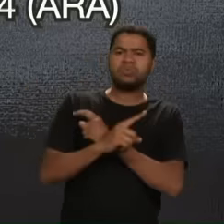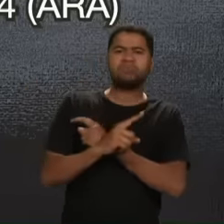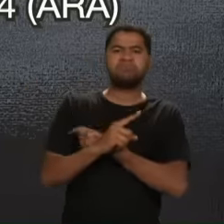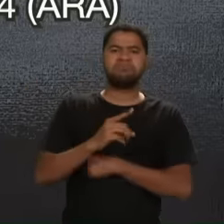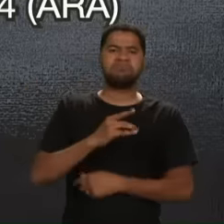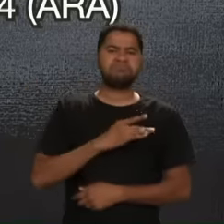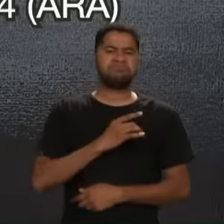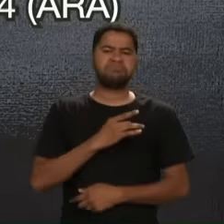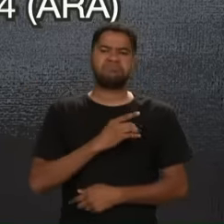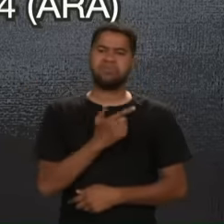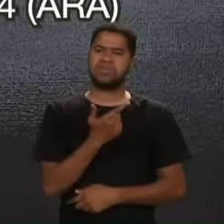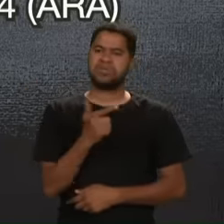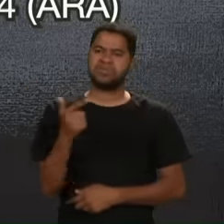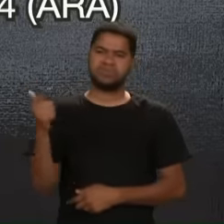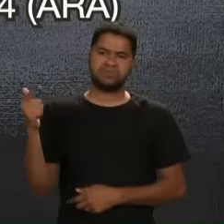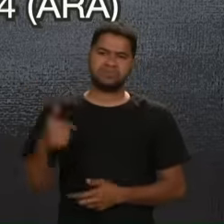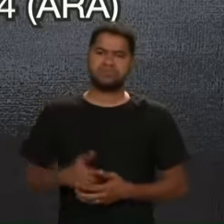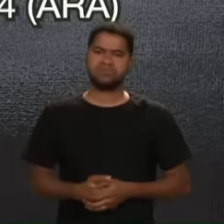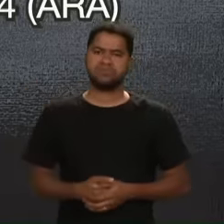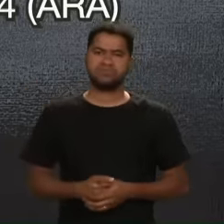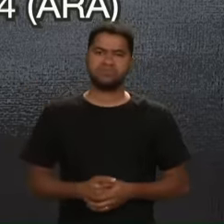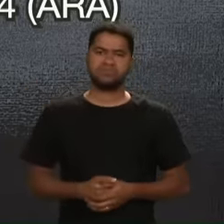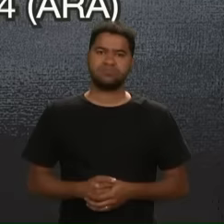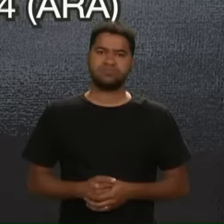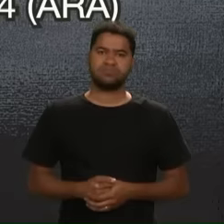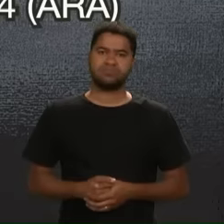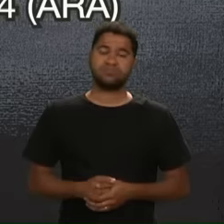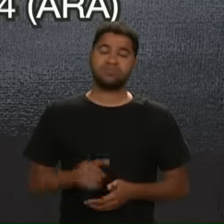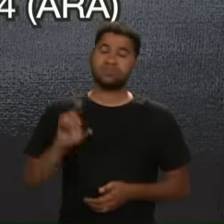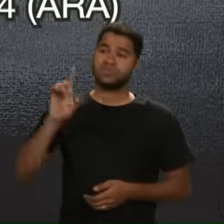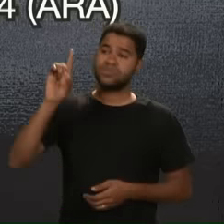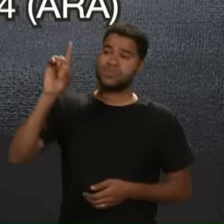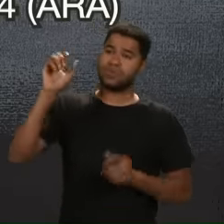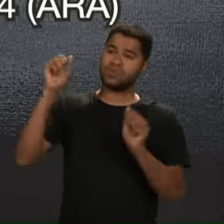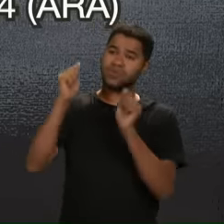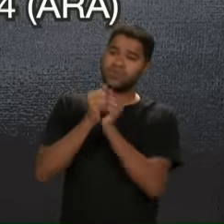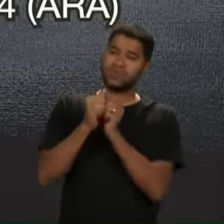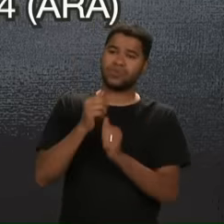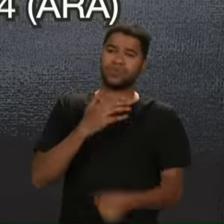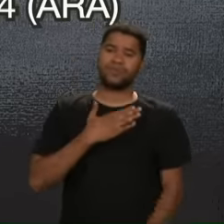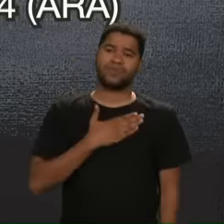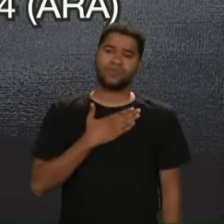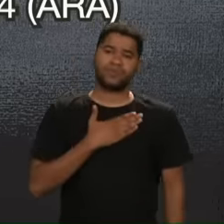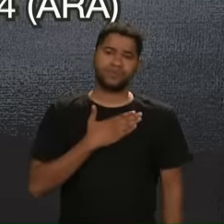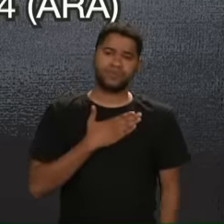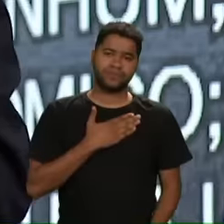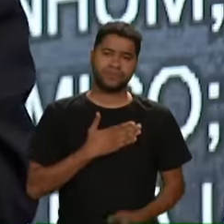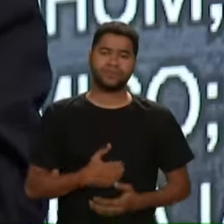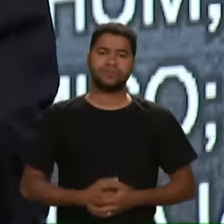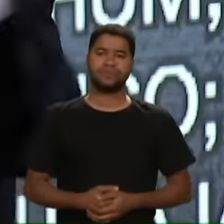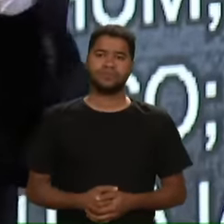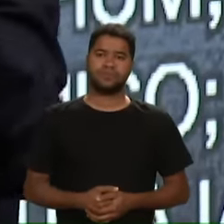Não temerei Mal algum Porque tu Estás Comigo